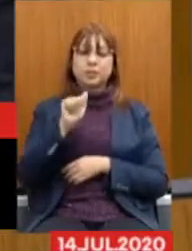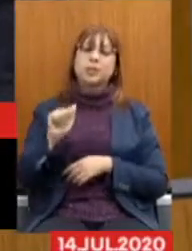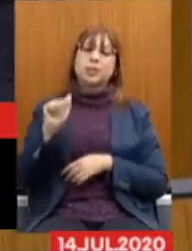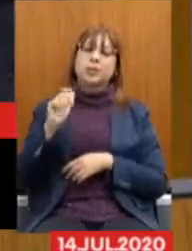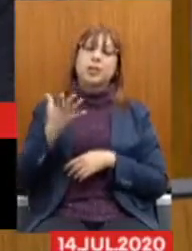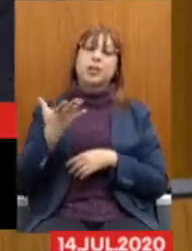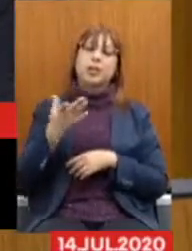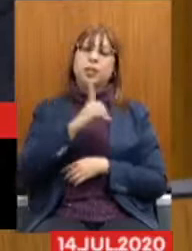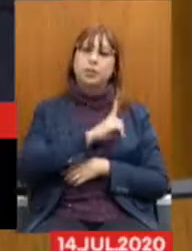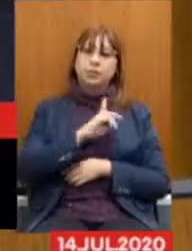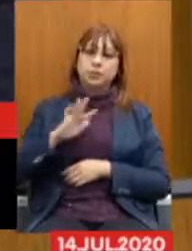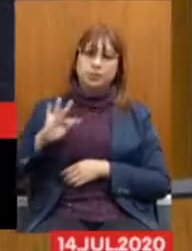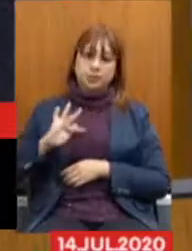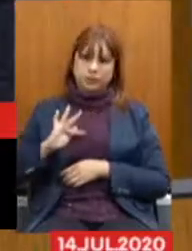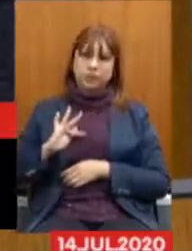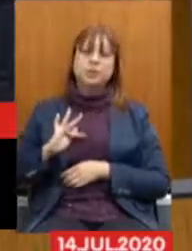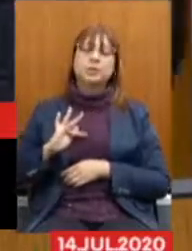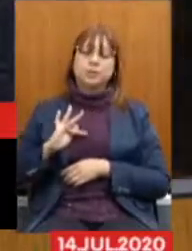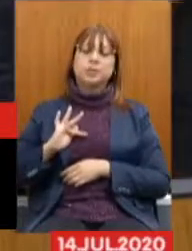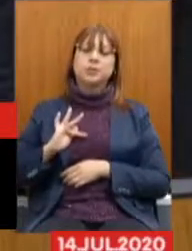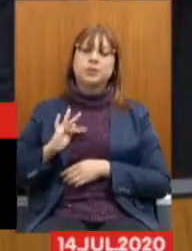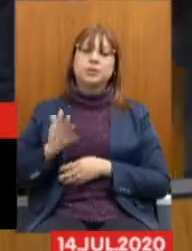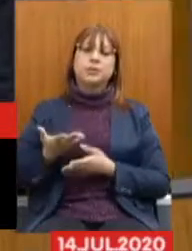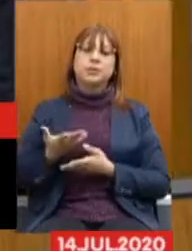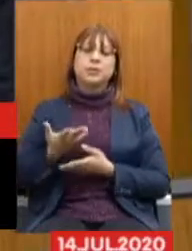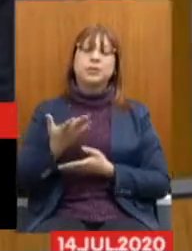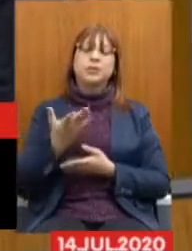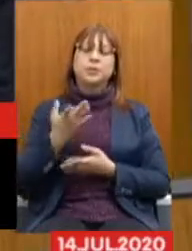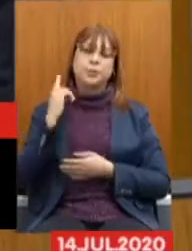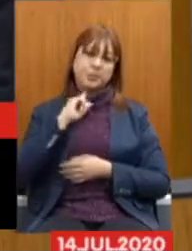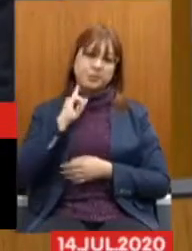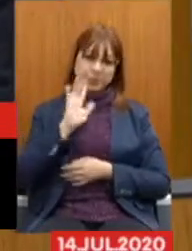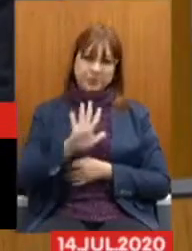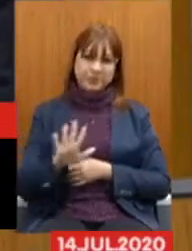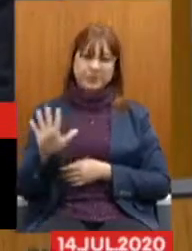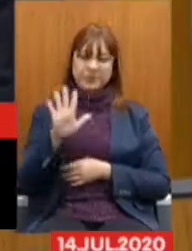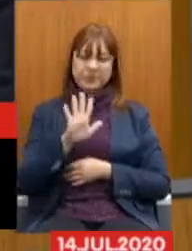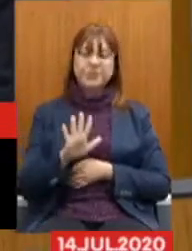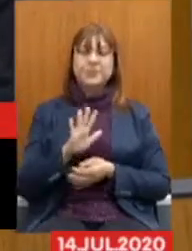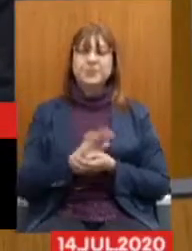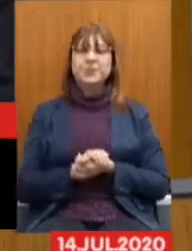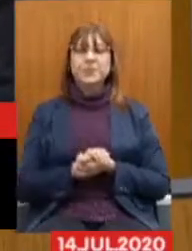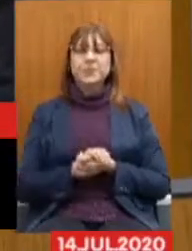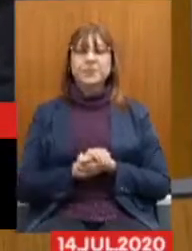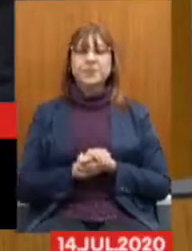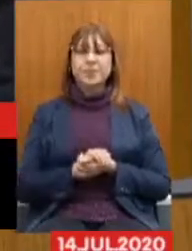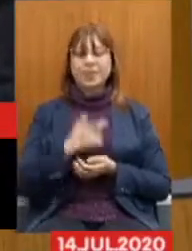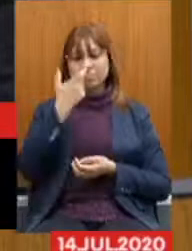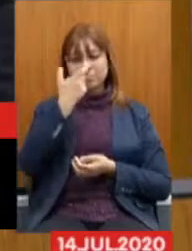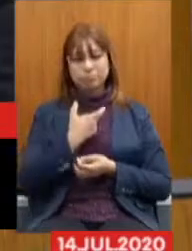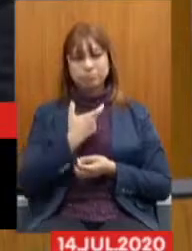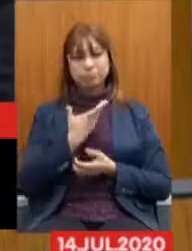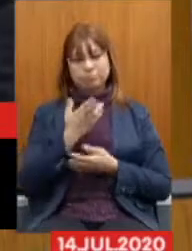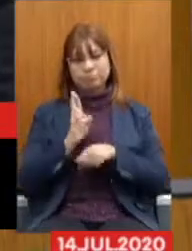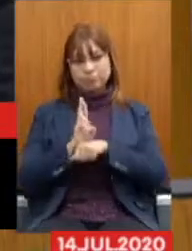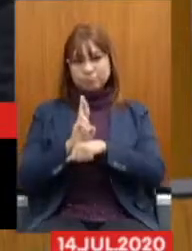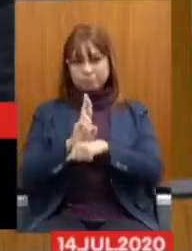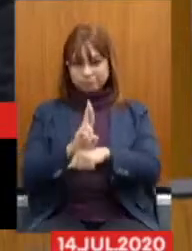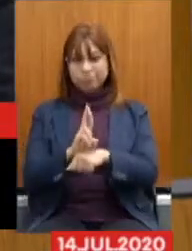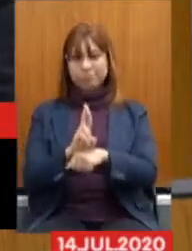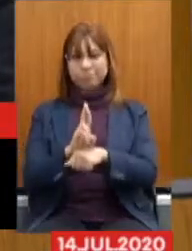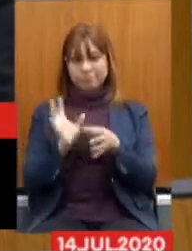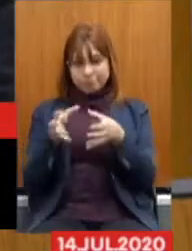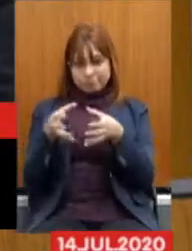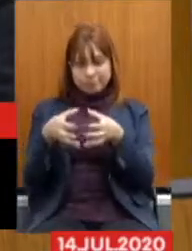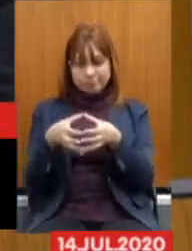Defensores Públicos de Minas Gerais, e aqui falo em nome da